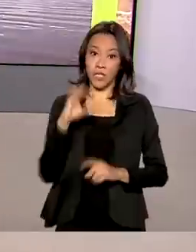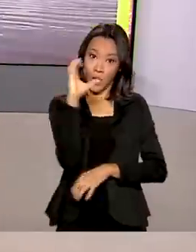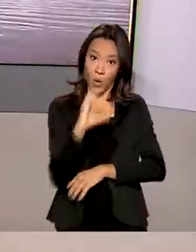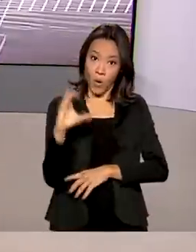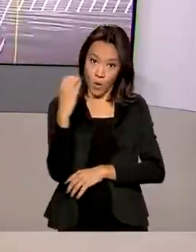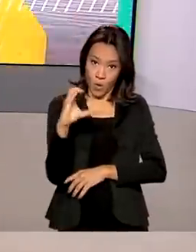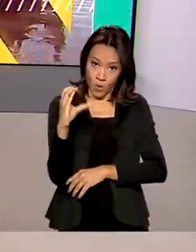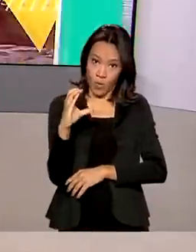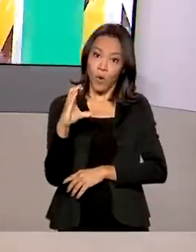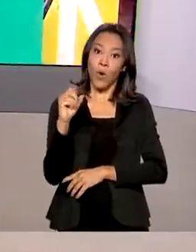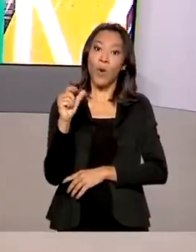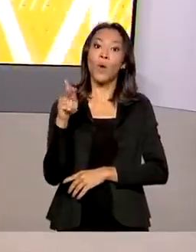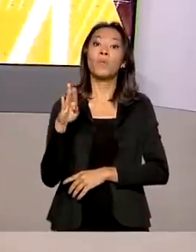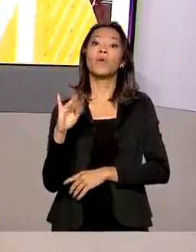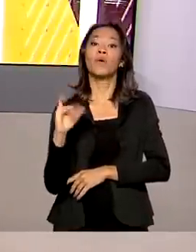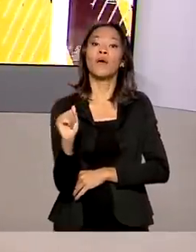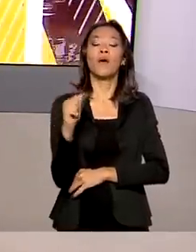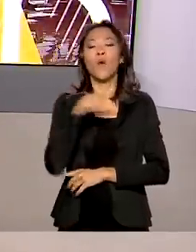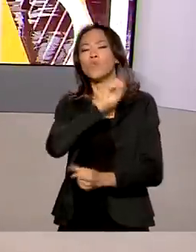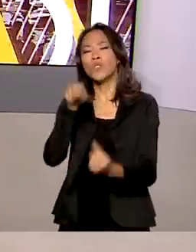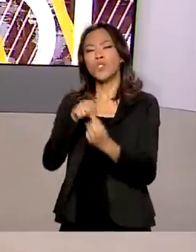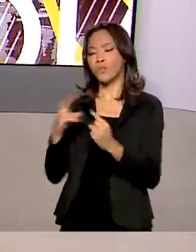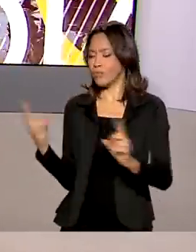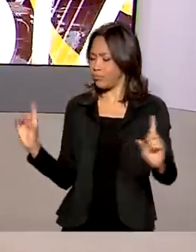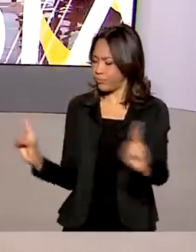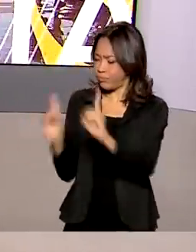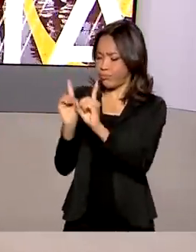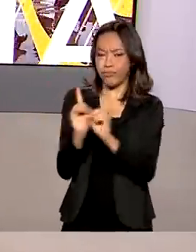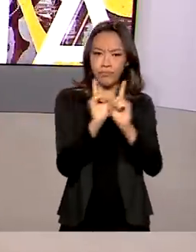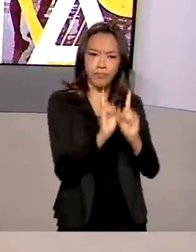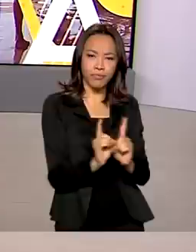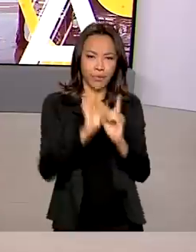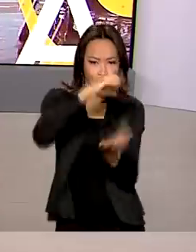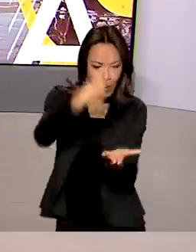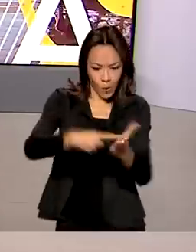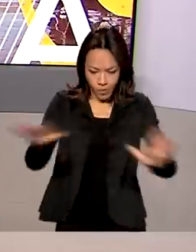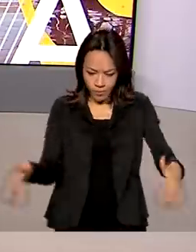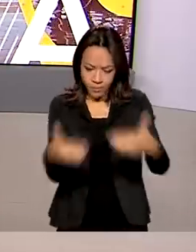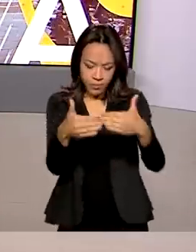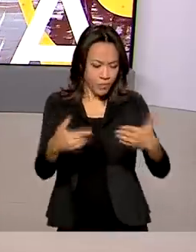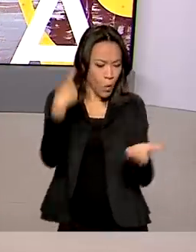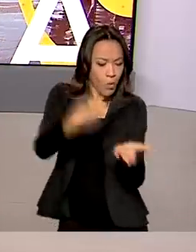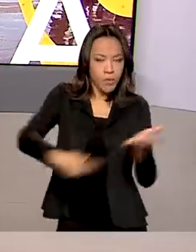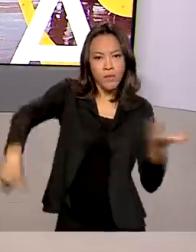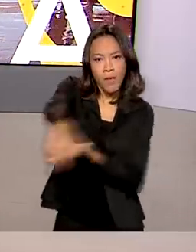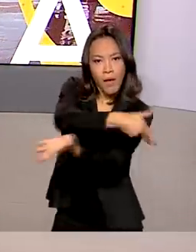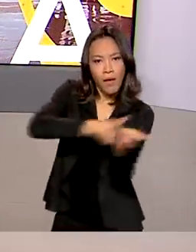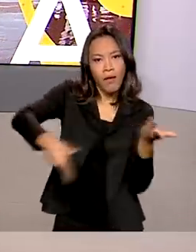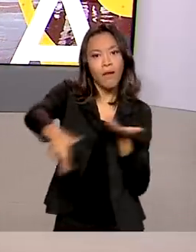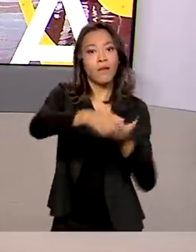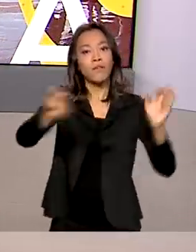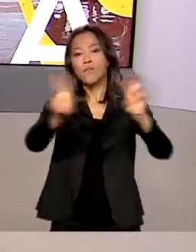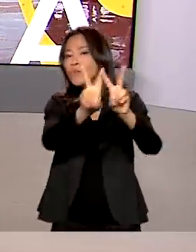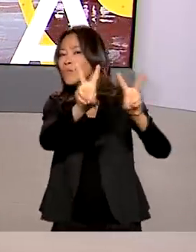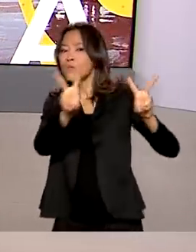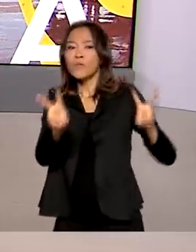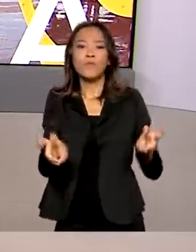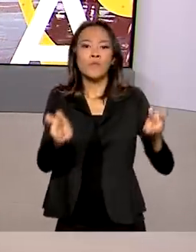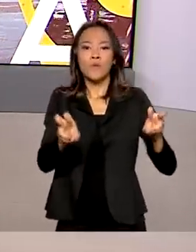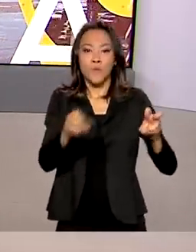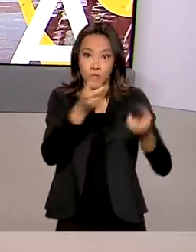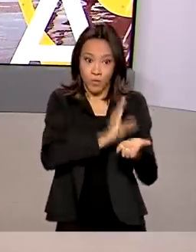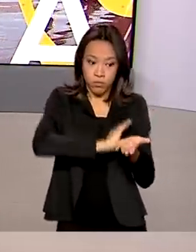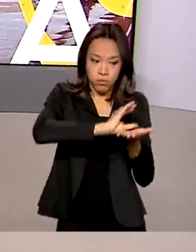encontro dos dois líderes tem por objetivo estreitar laços para uma agenda bilateral com destaque para questões relacionadas a